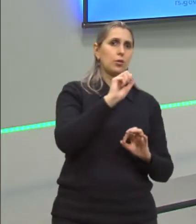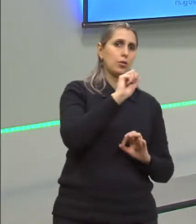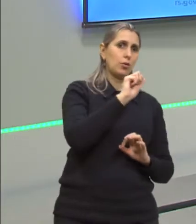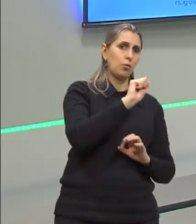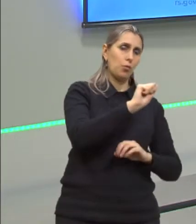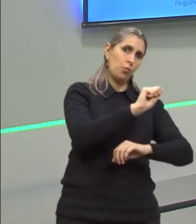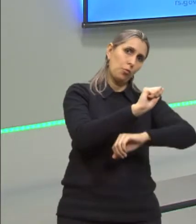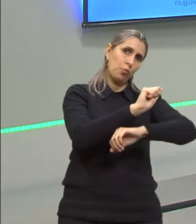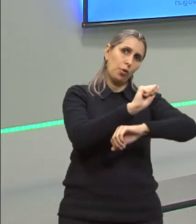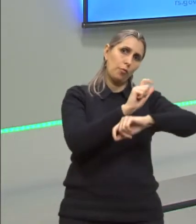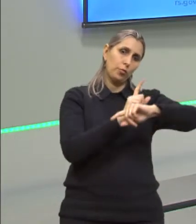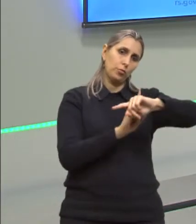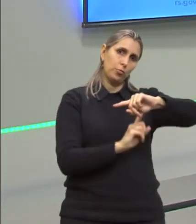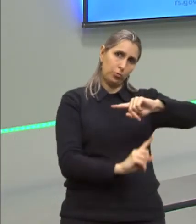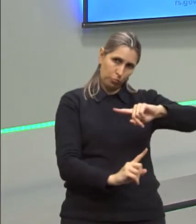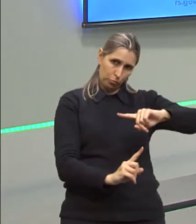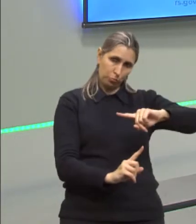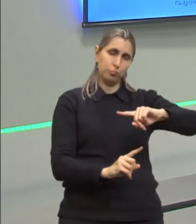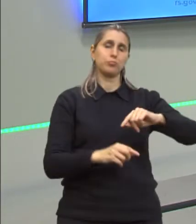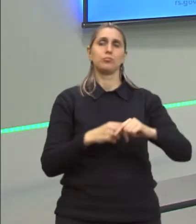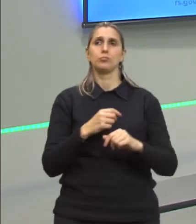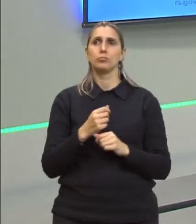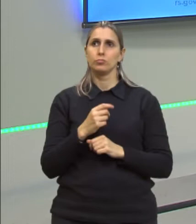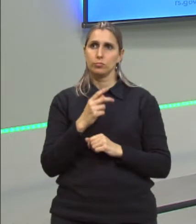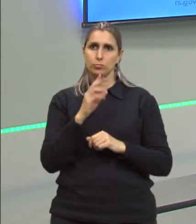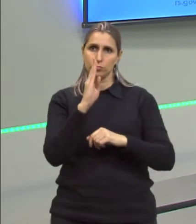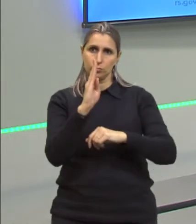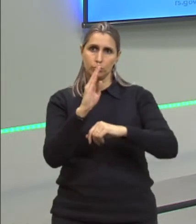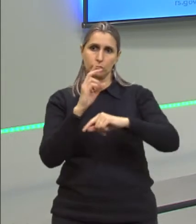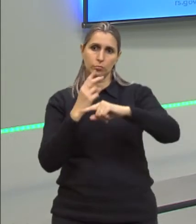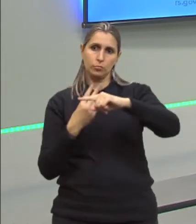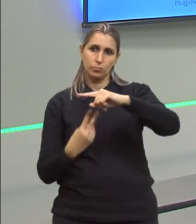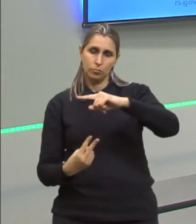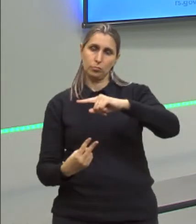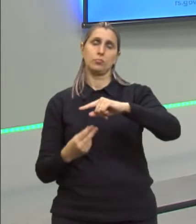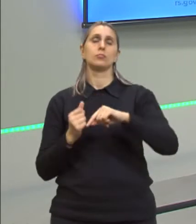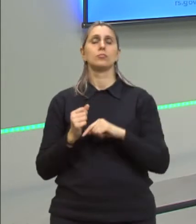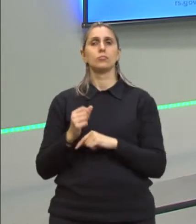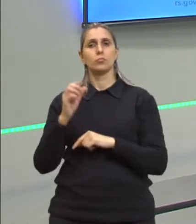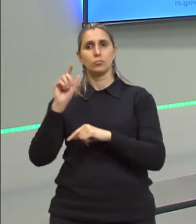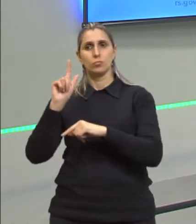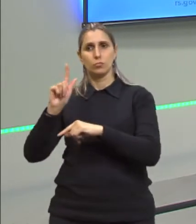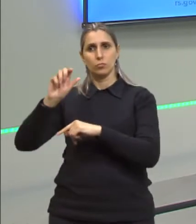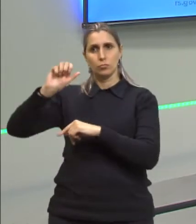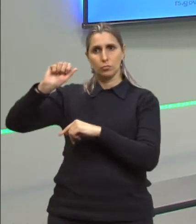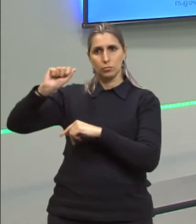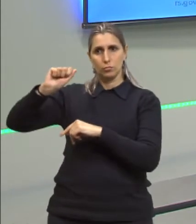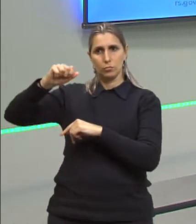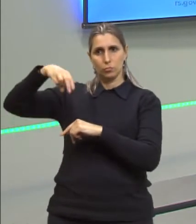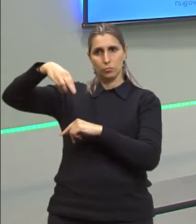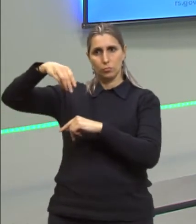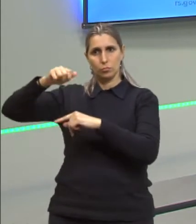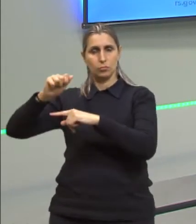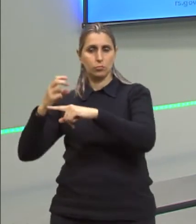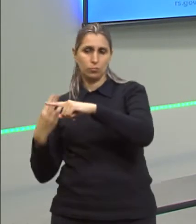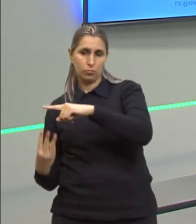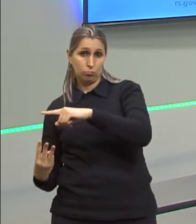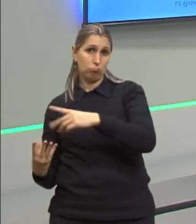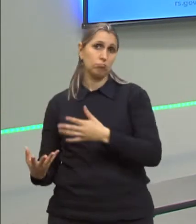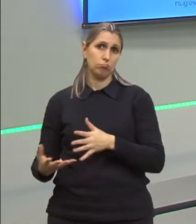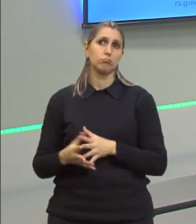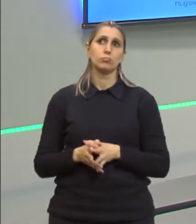até alfa sobre 1, beta sobre 2 e gama sobre 3.